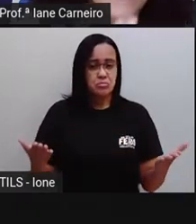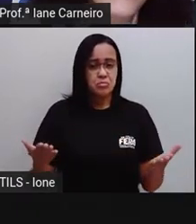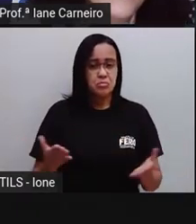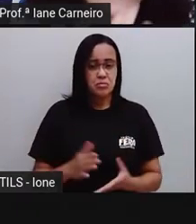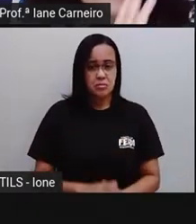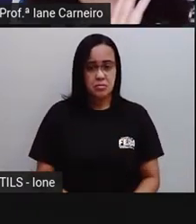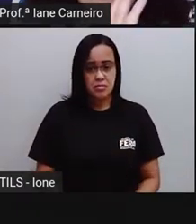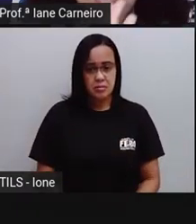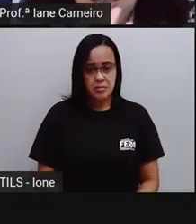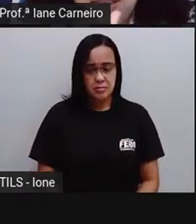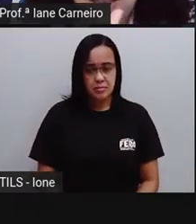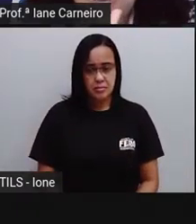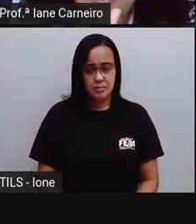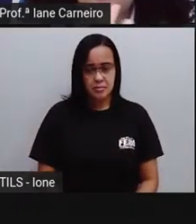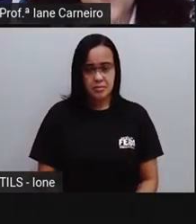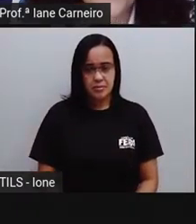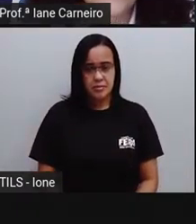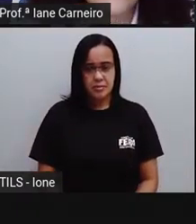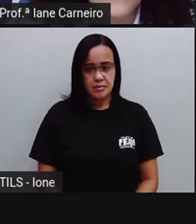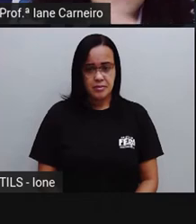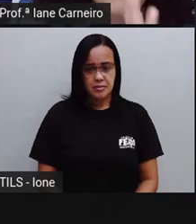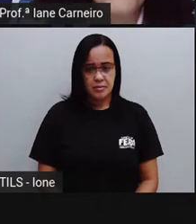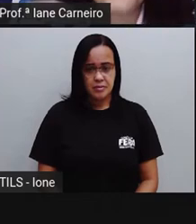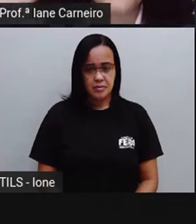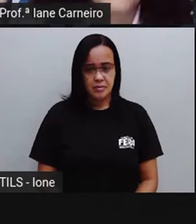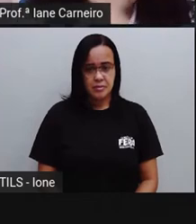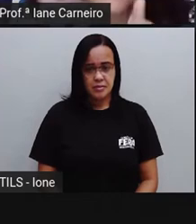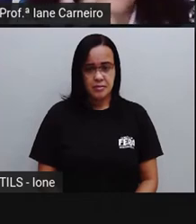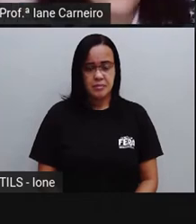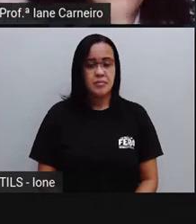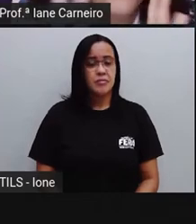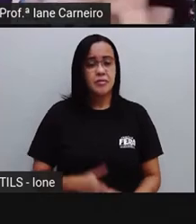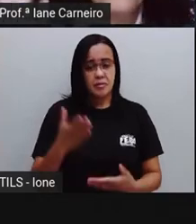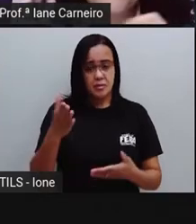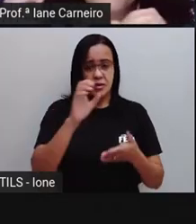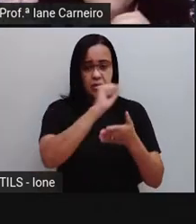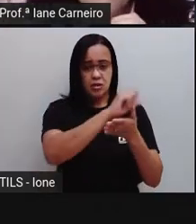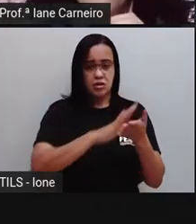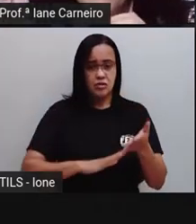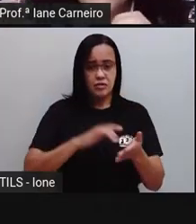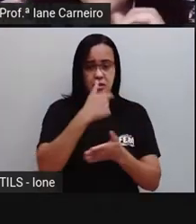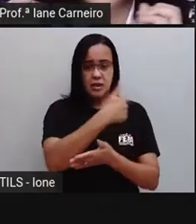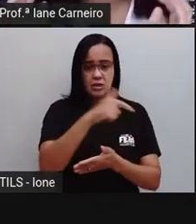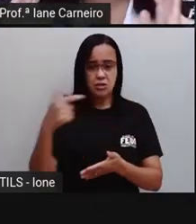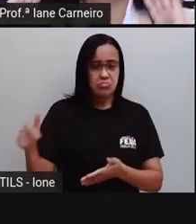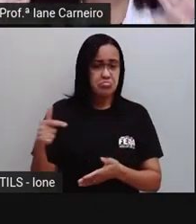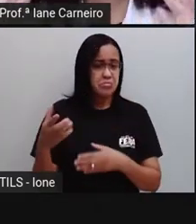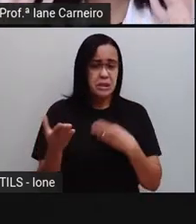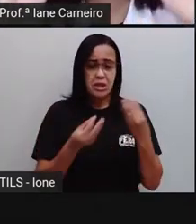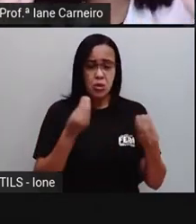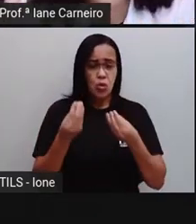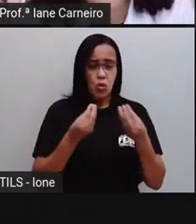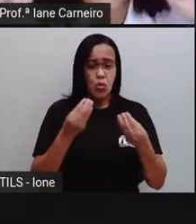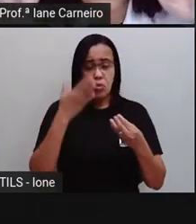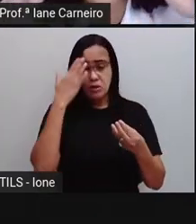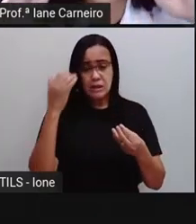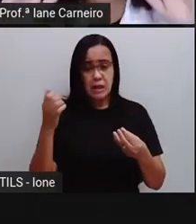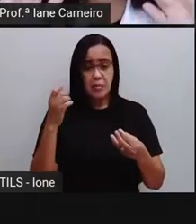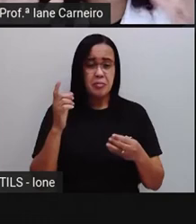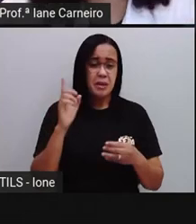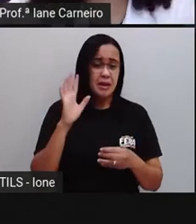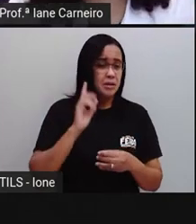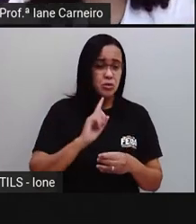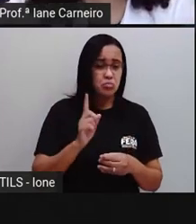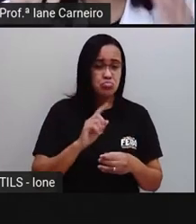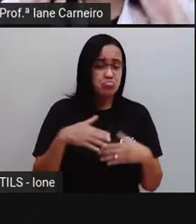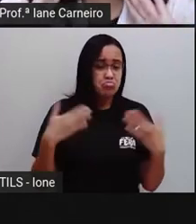Aí aqui, nesse exercício, como não tem nenhum ponto de referência, você vai tomar como referência